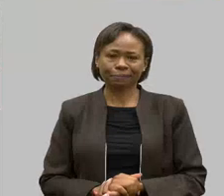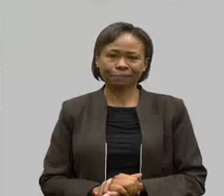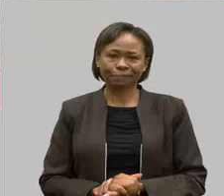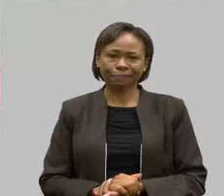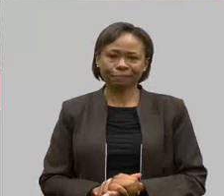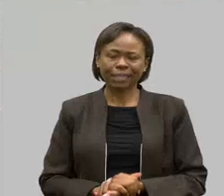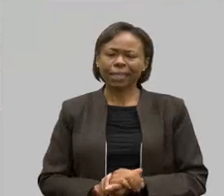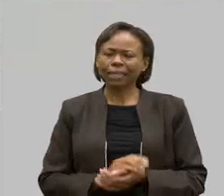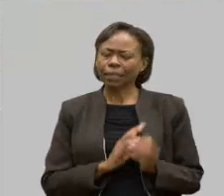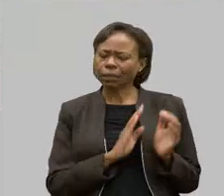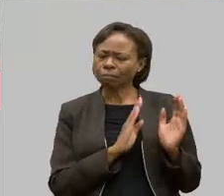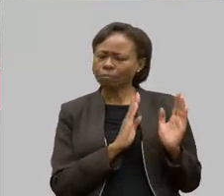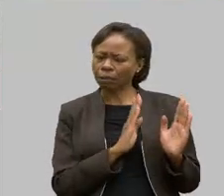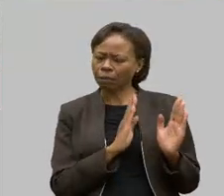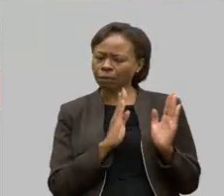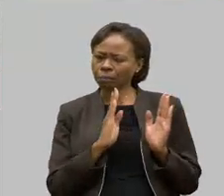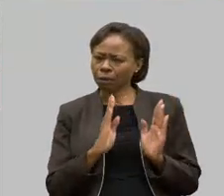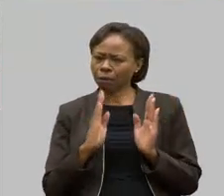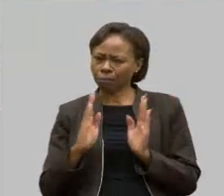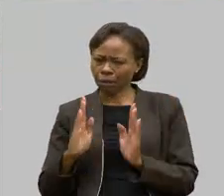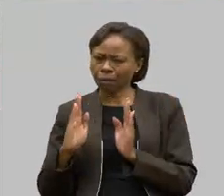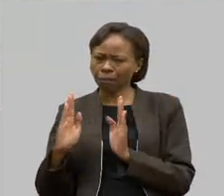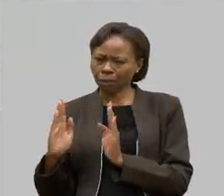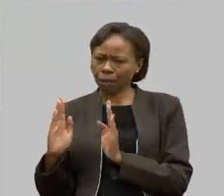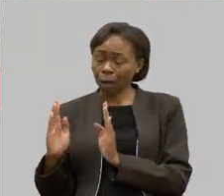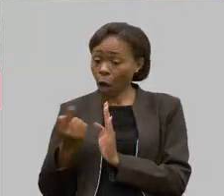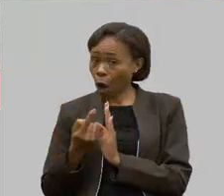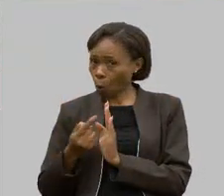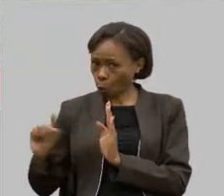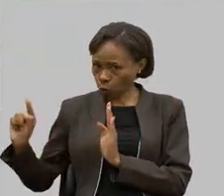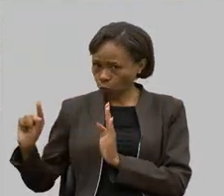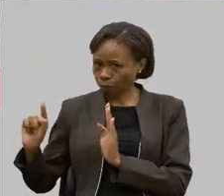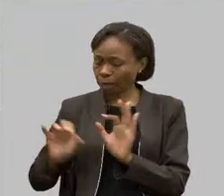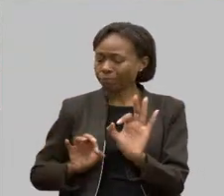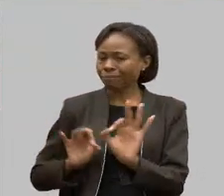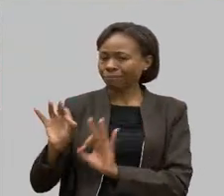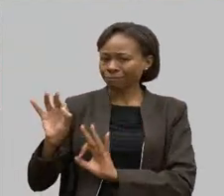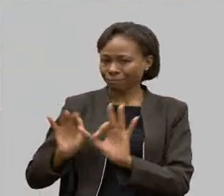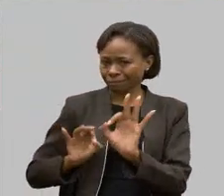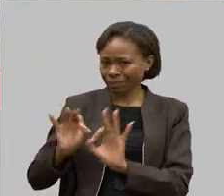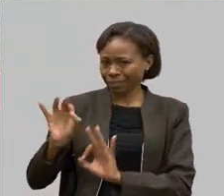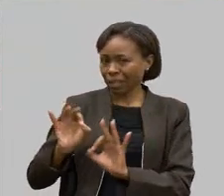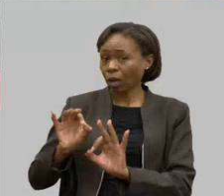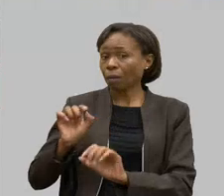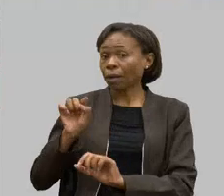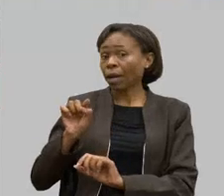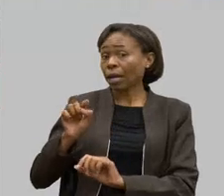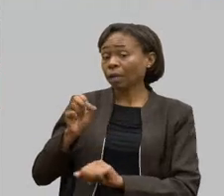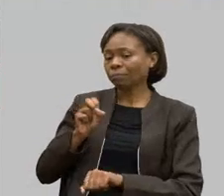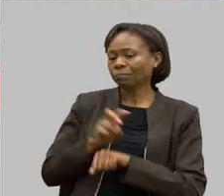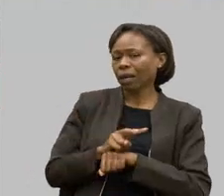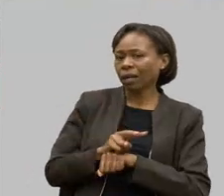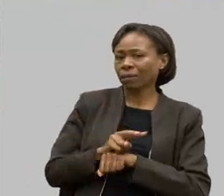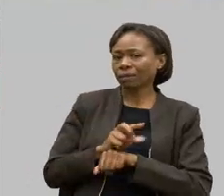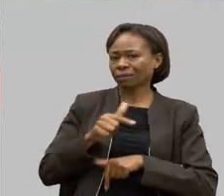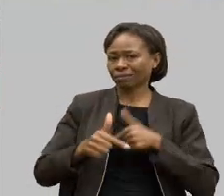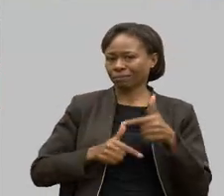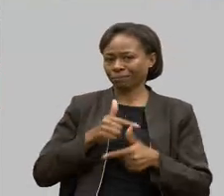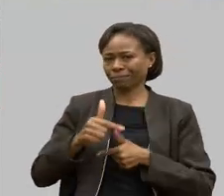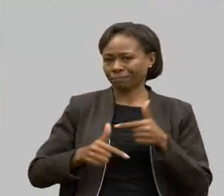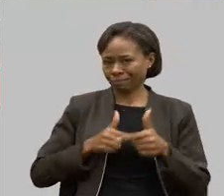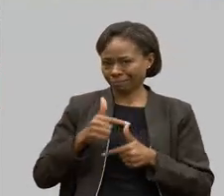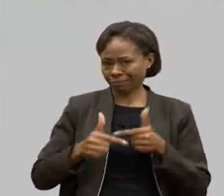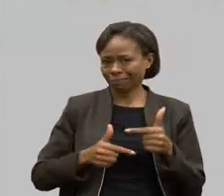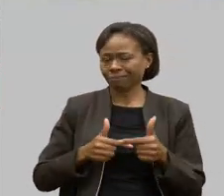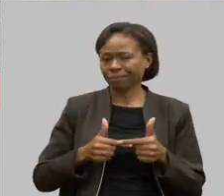etapa, as últimas etapas, foi a preparação para o mercado de trabalho. E